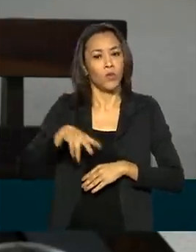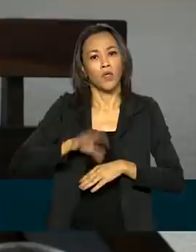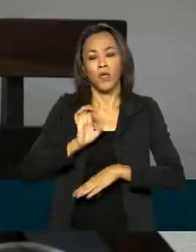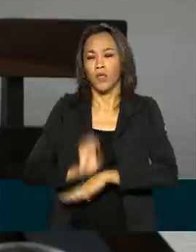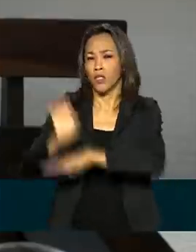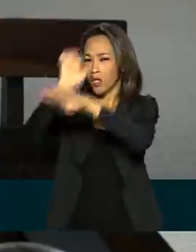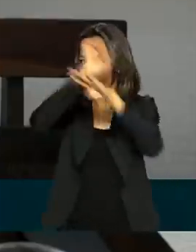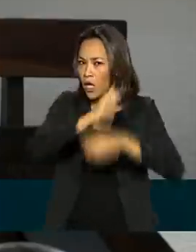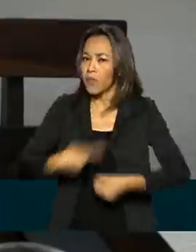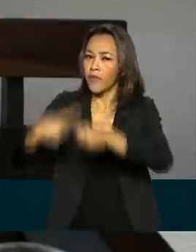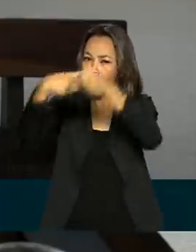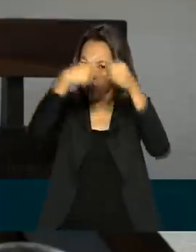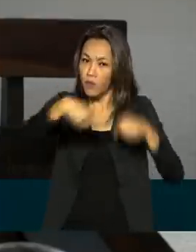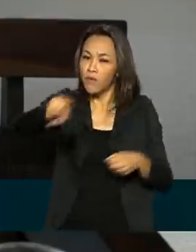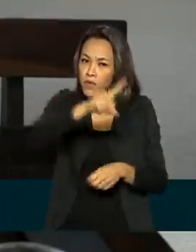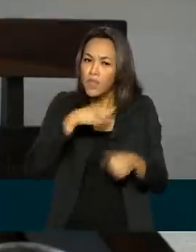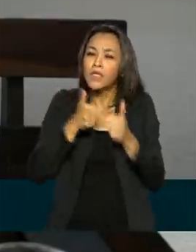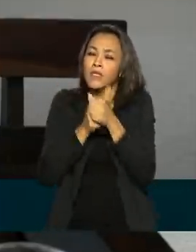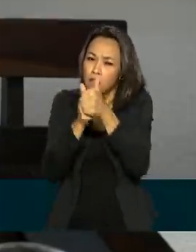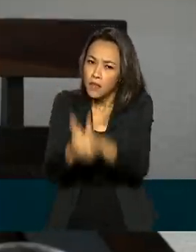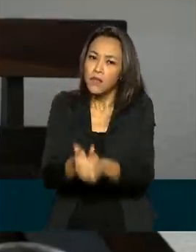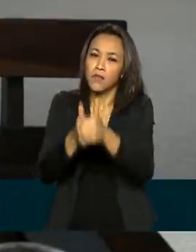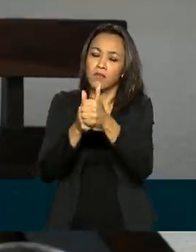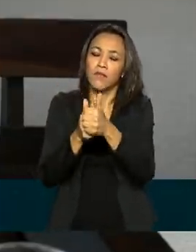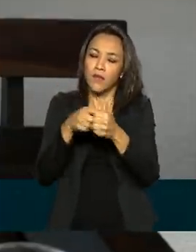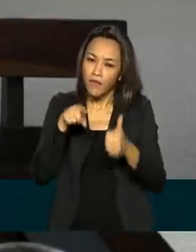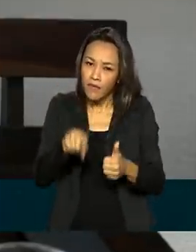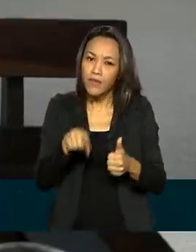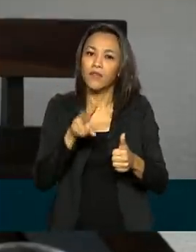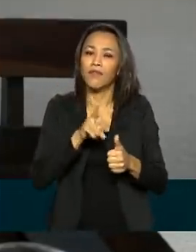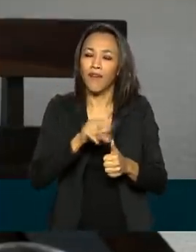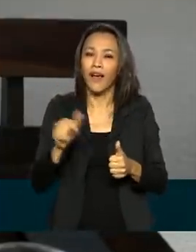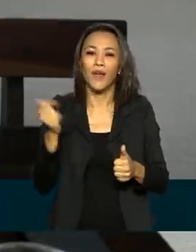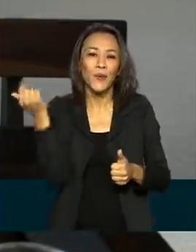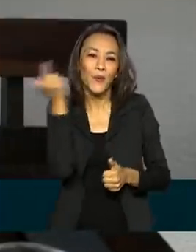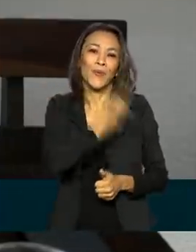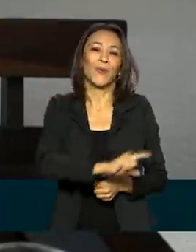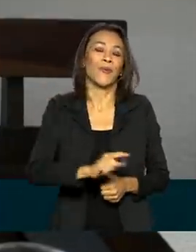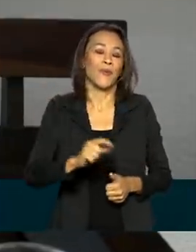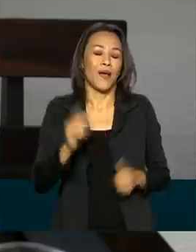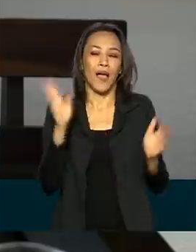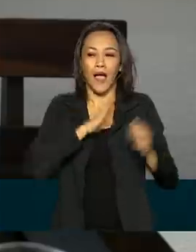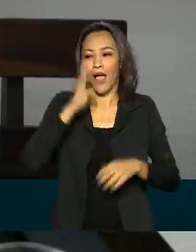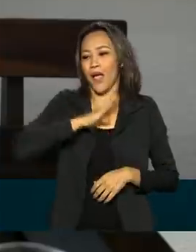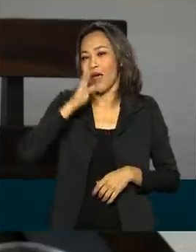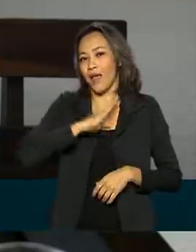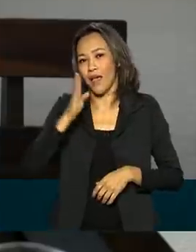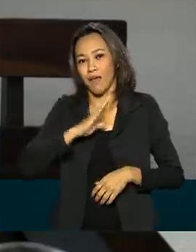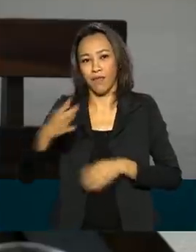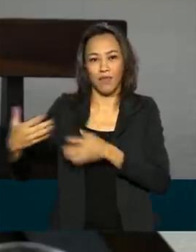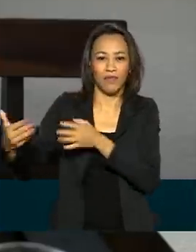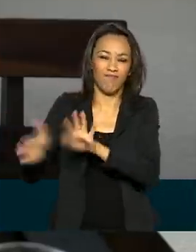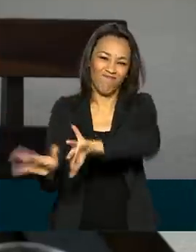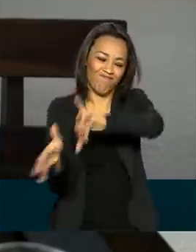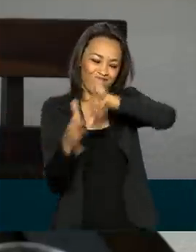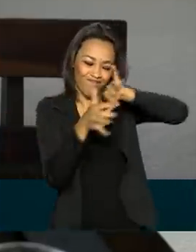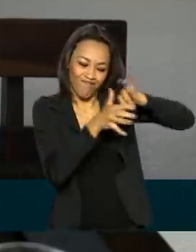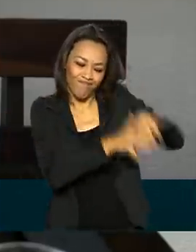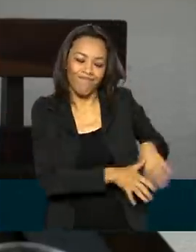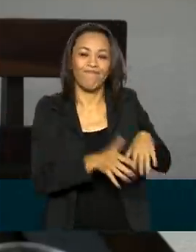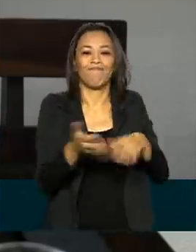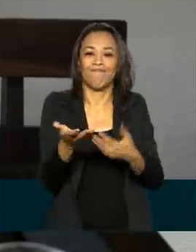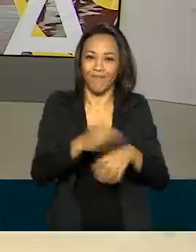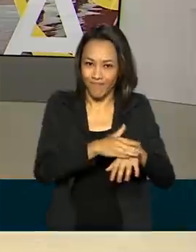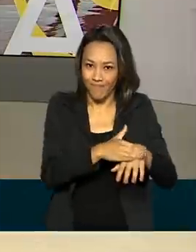determinado. Isso vai permitir que a gente saia o mais rápido possível dessa situação e mais vidas